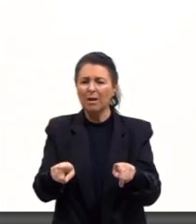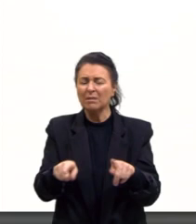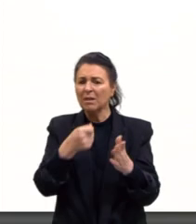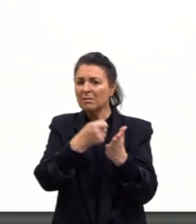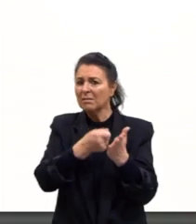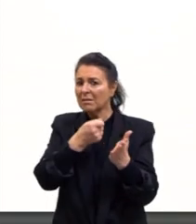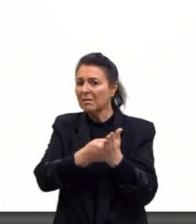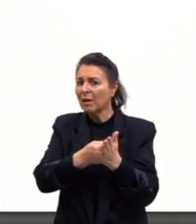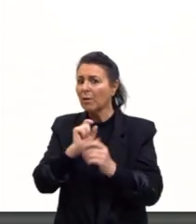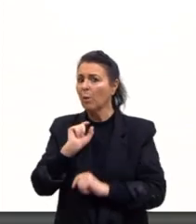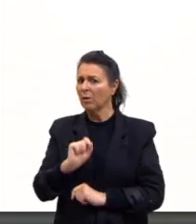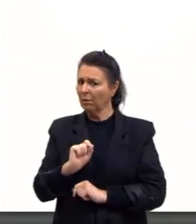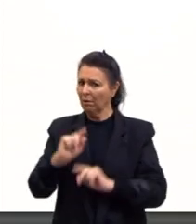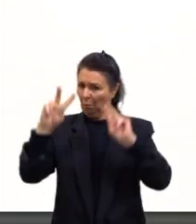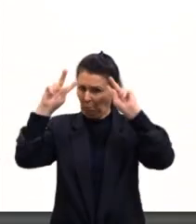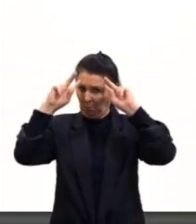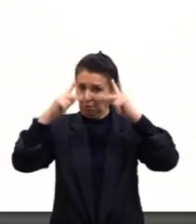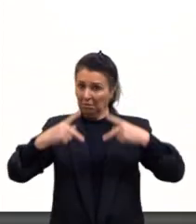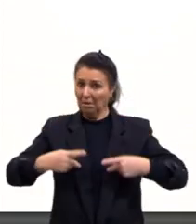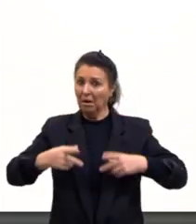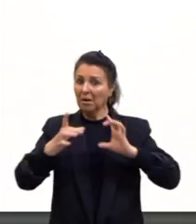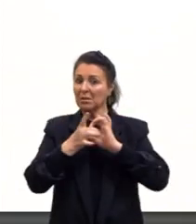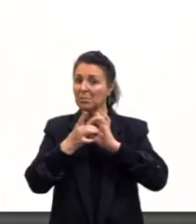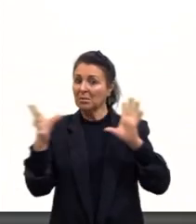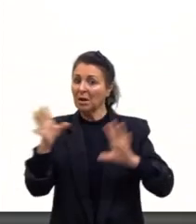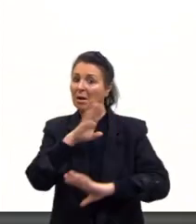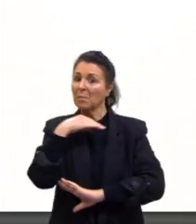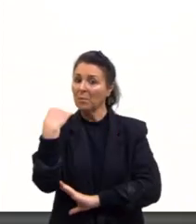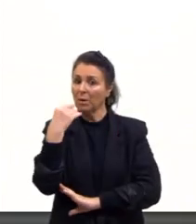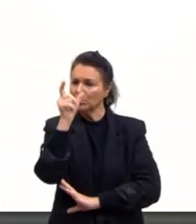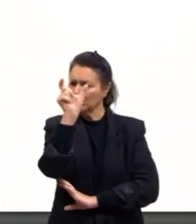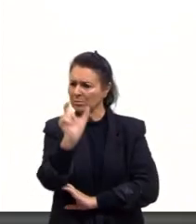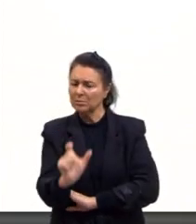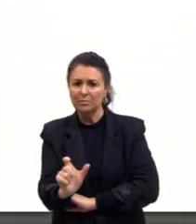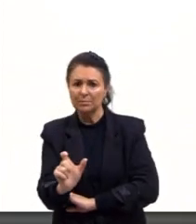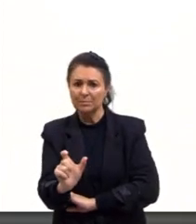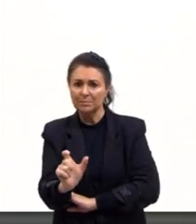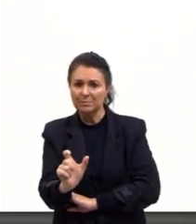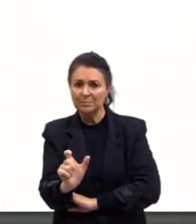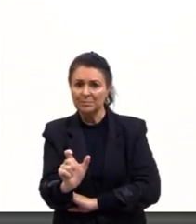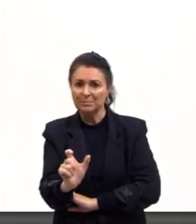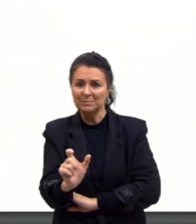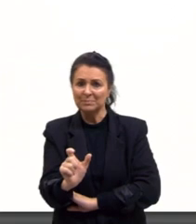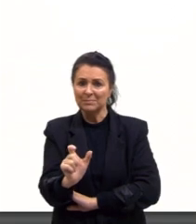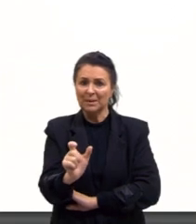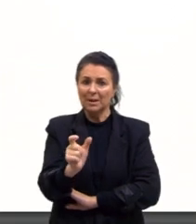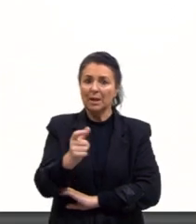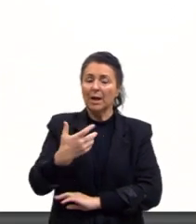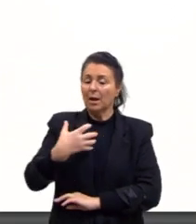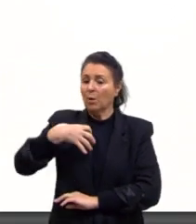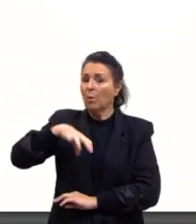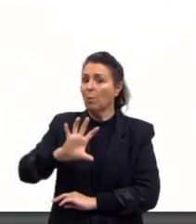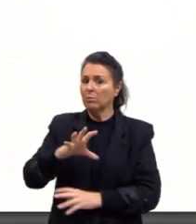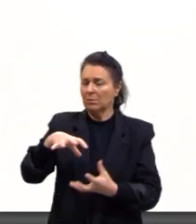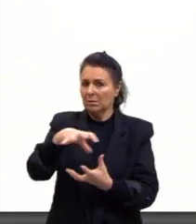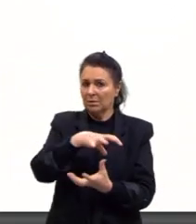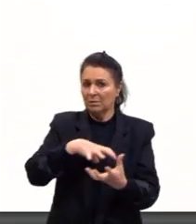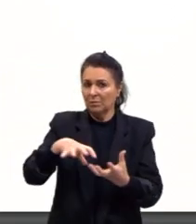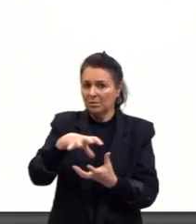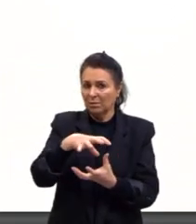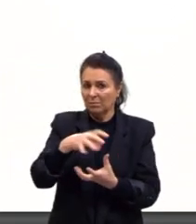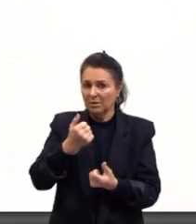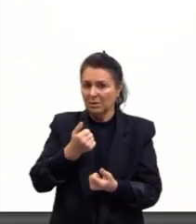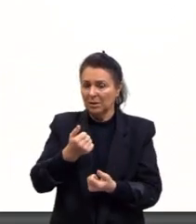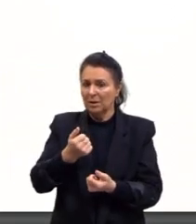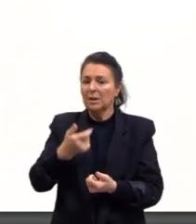humanizar e democratizar a morte das pessoas. Então, alguém ia contra a revolução, tentava